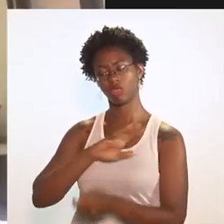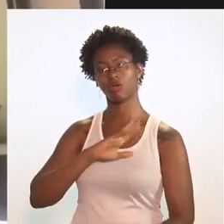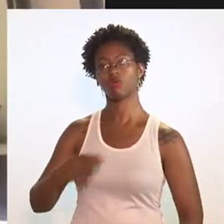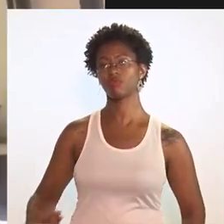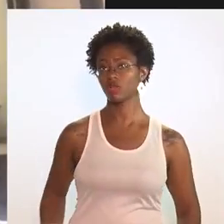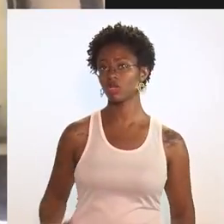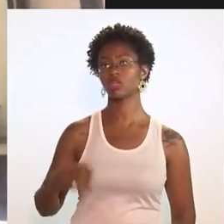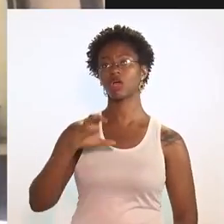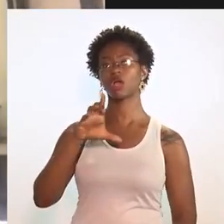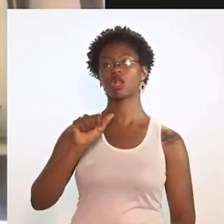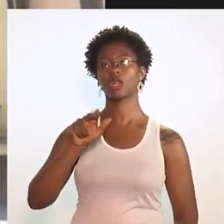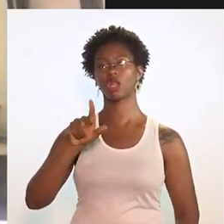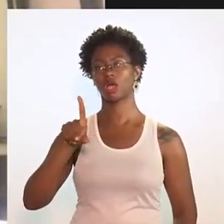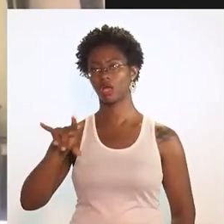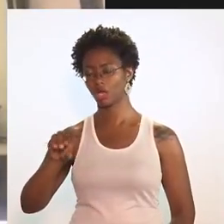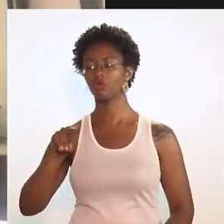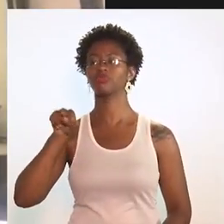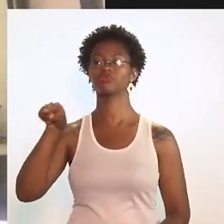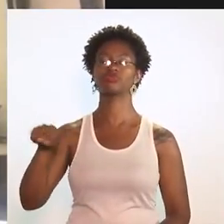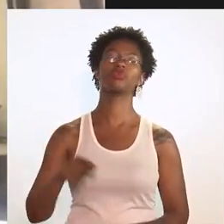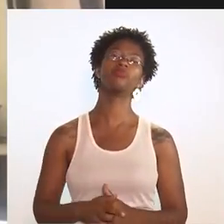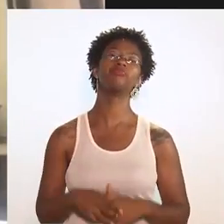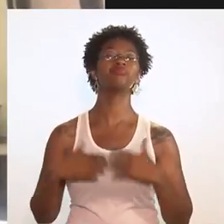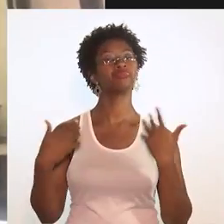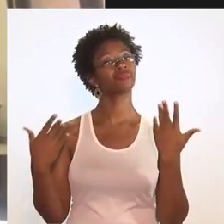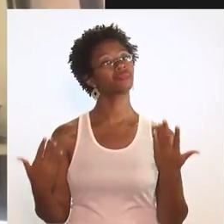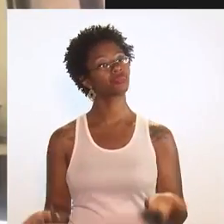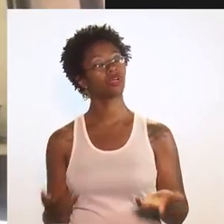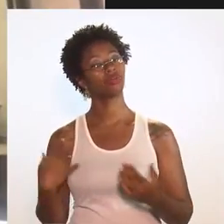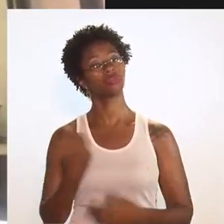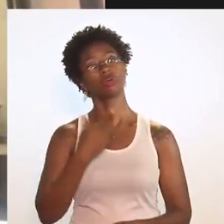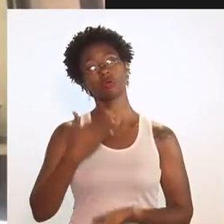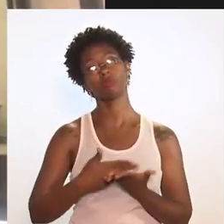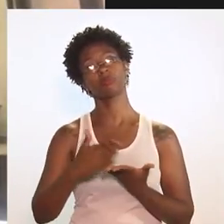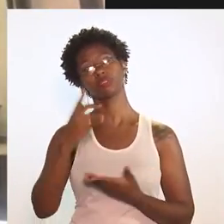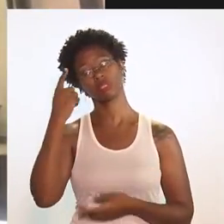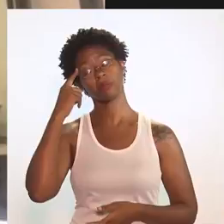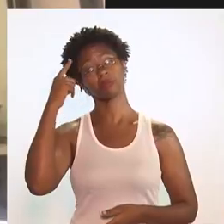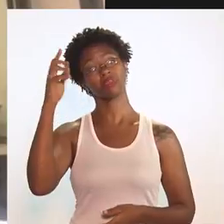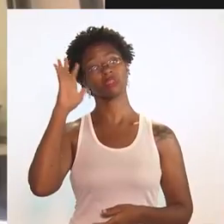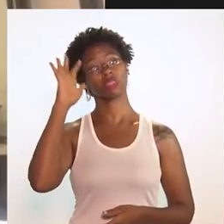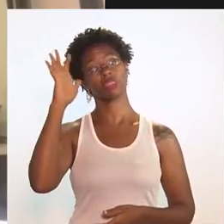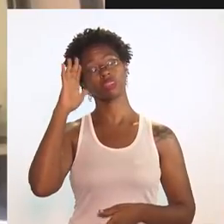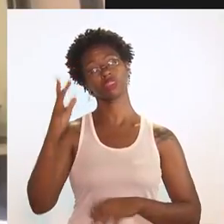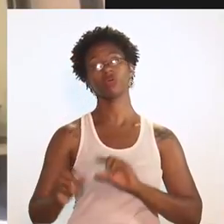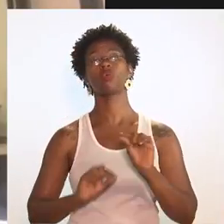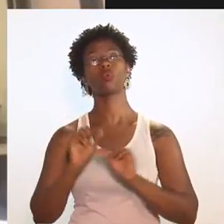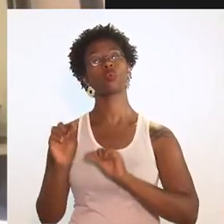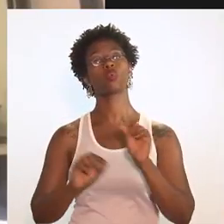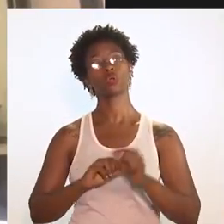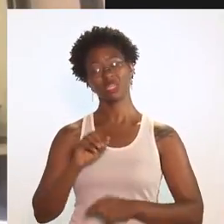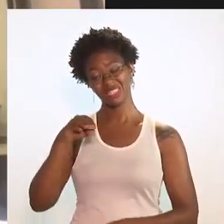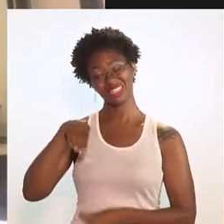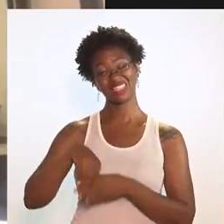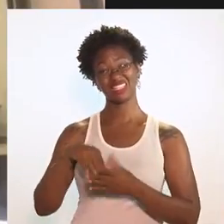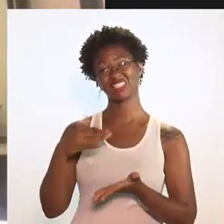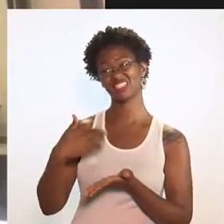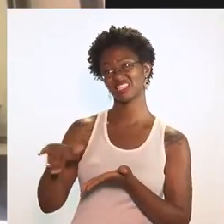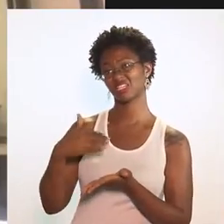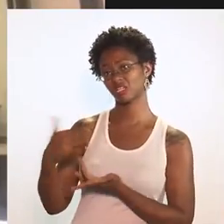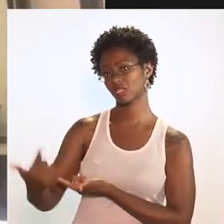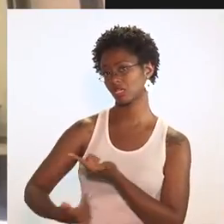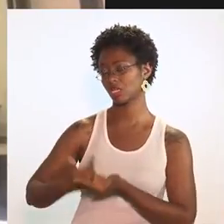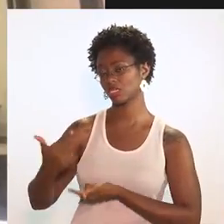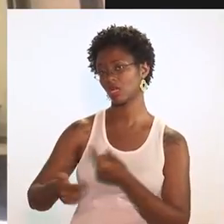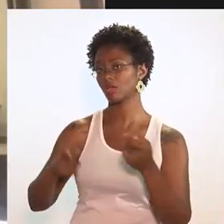do nosso governador em exercício, o Cláudio Castro. Começamos a pensar que quais são os programas da